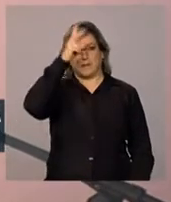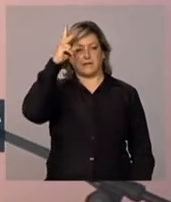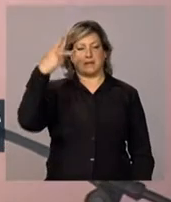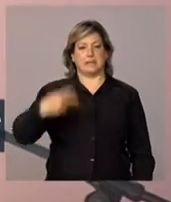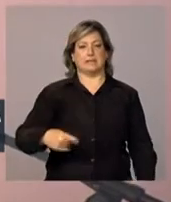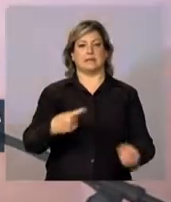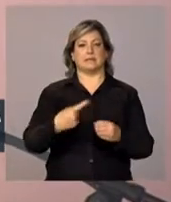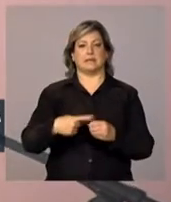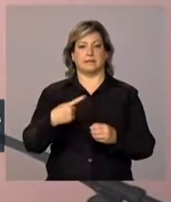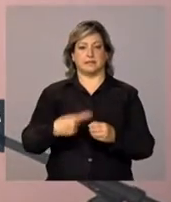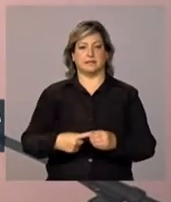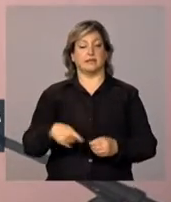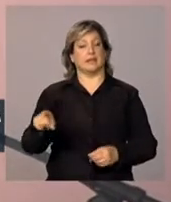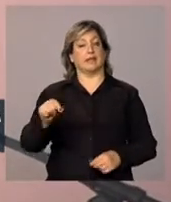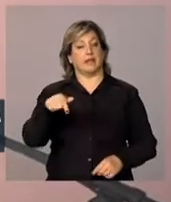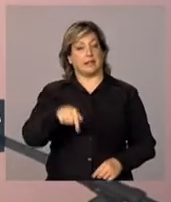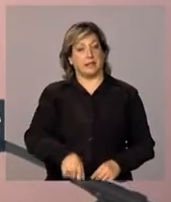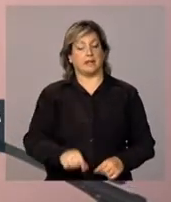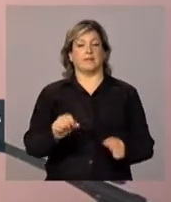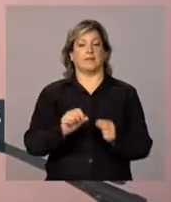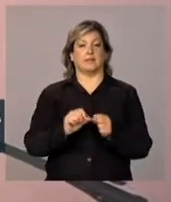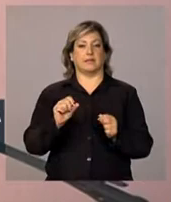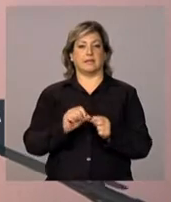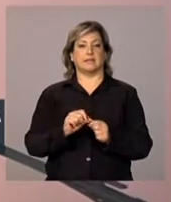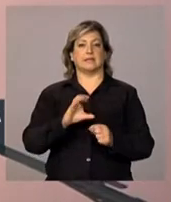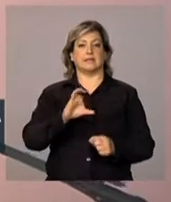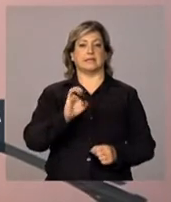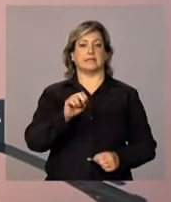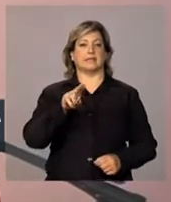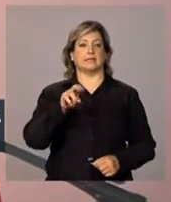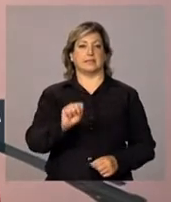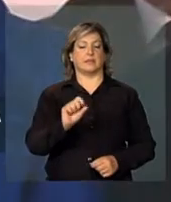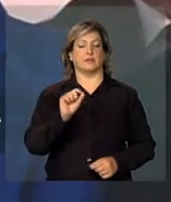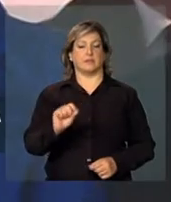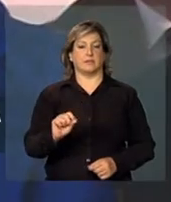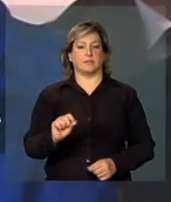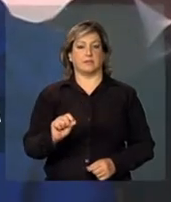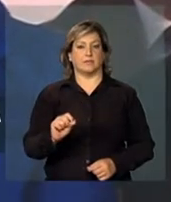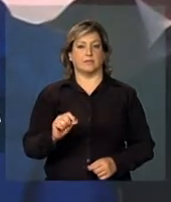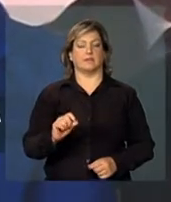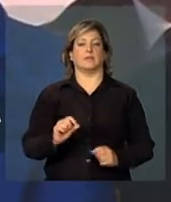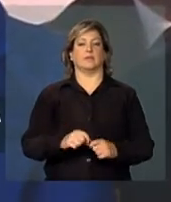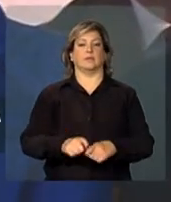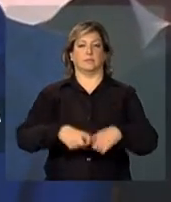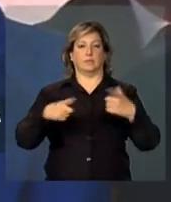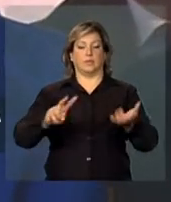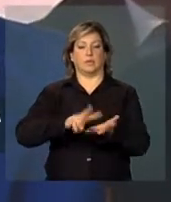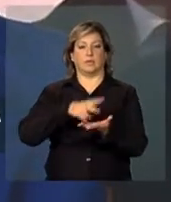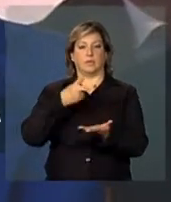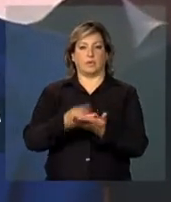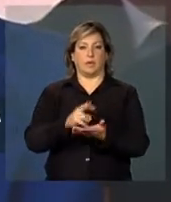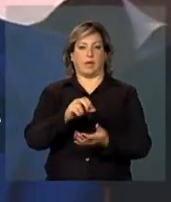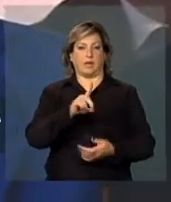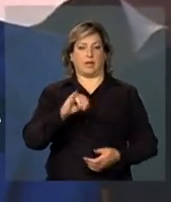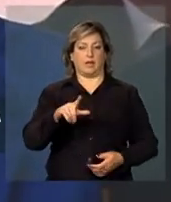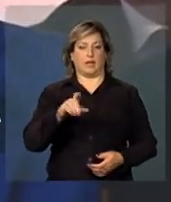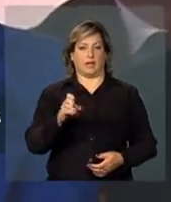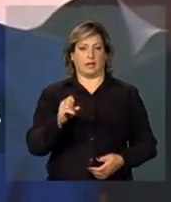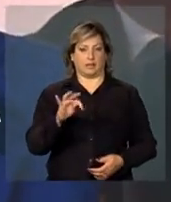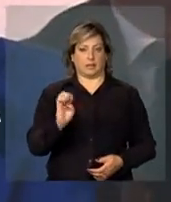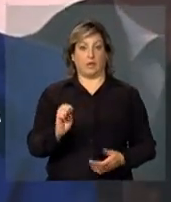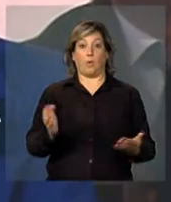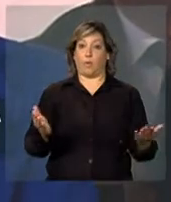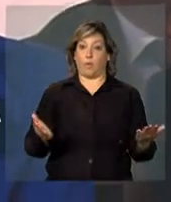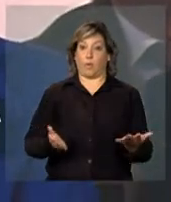cidade, que aqui construiu os céus, que duplicou a Radial Leste, hoje